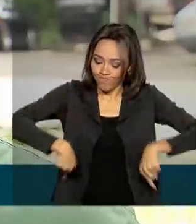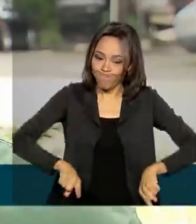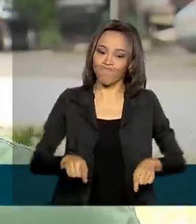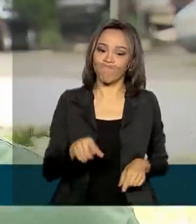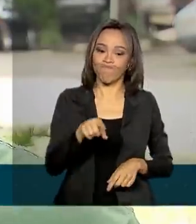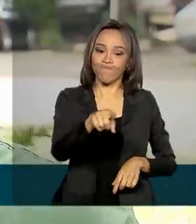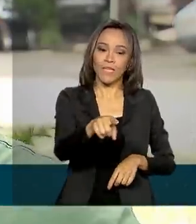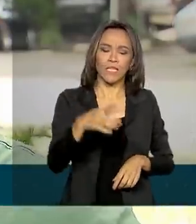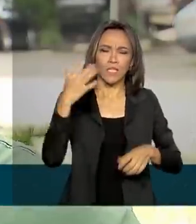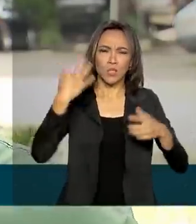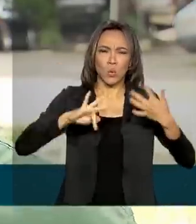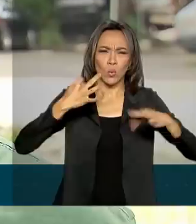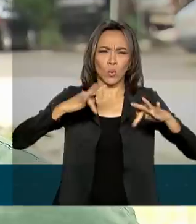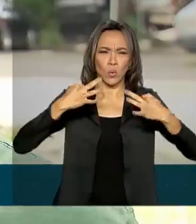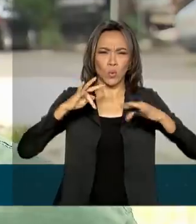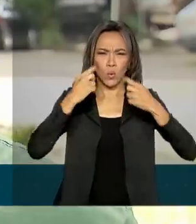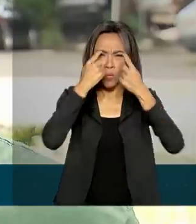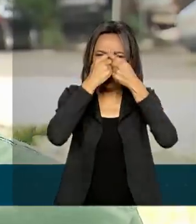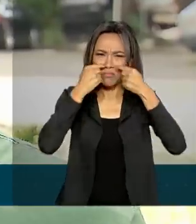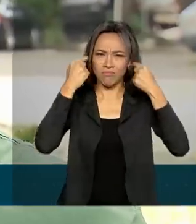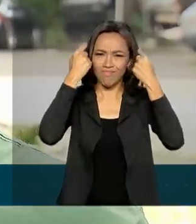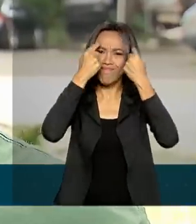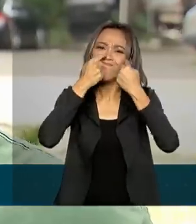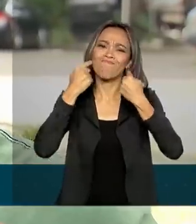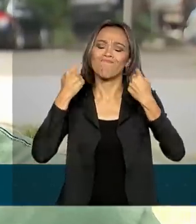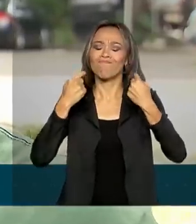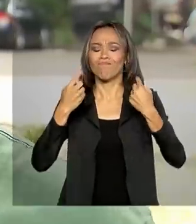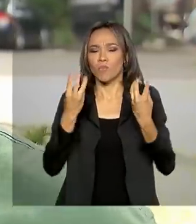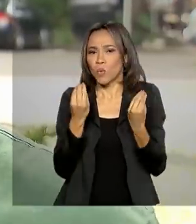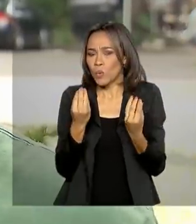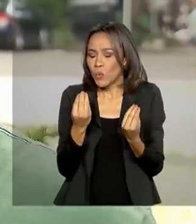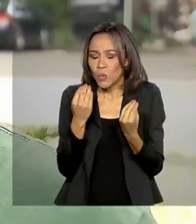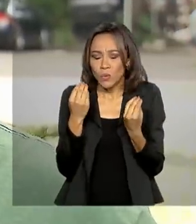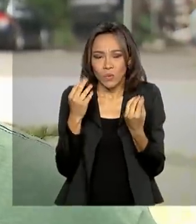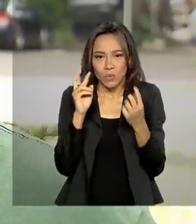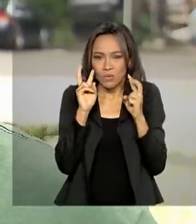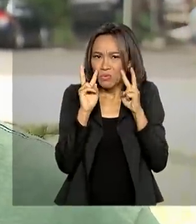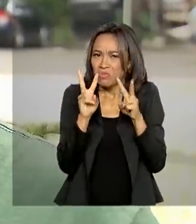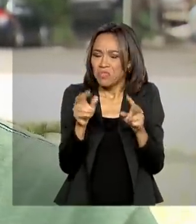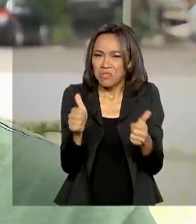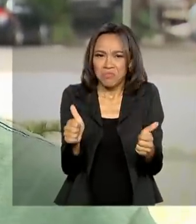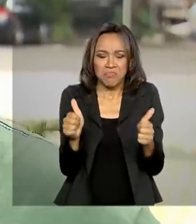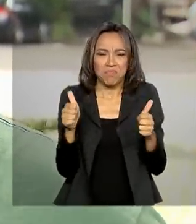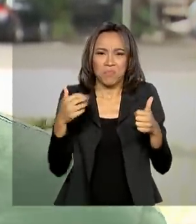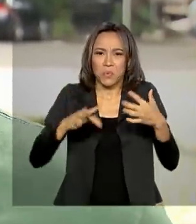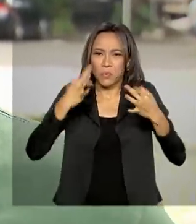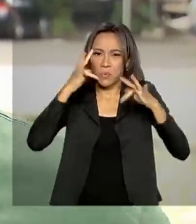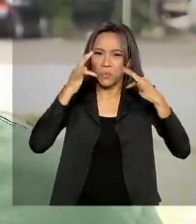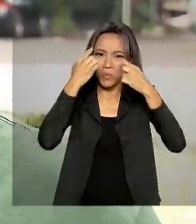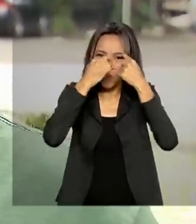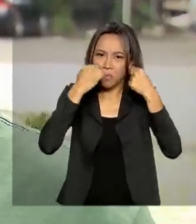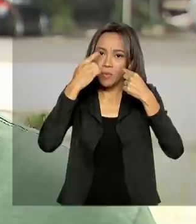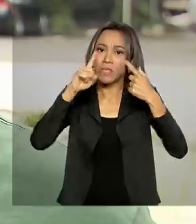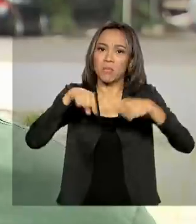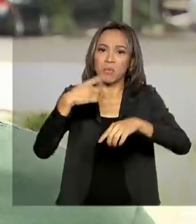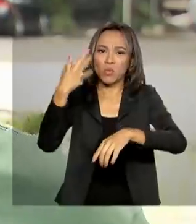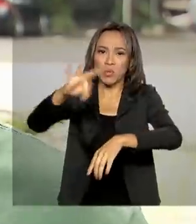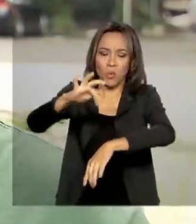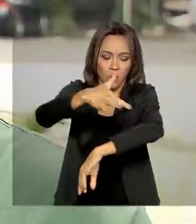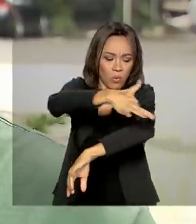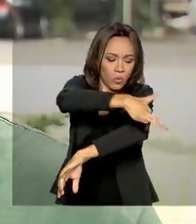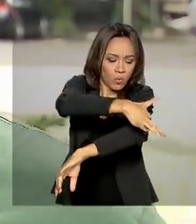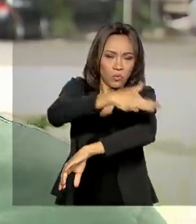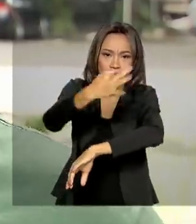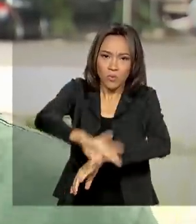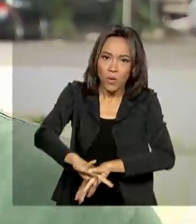aqui na região da cabeça, próximo aos olhos, doía muito minhas vistas e aí depois começou a dar dor nas juntas, principalmente